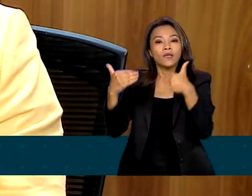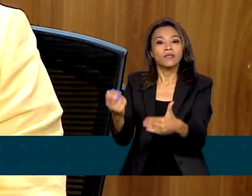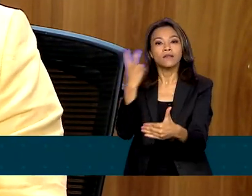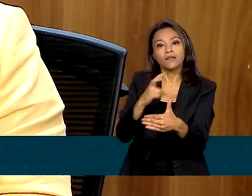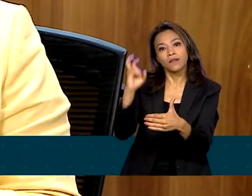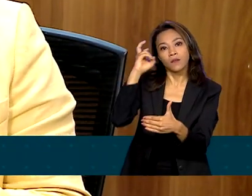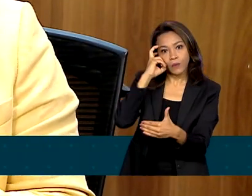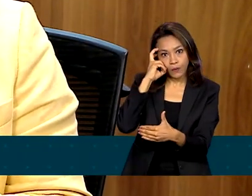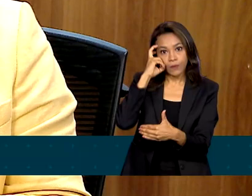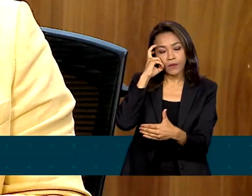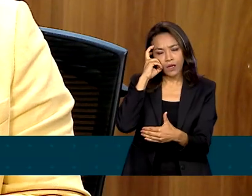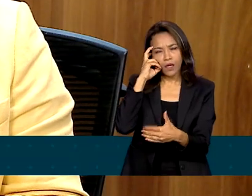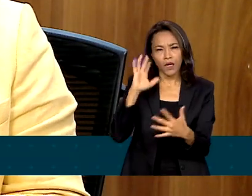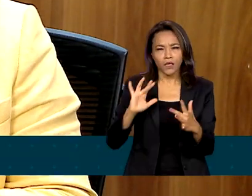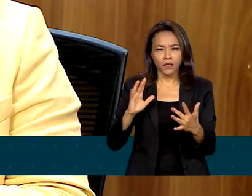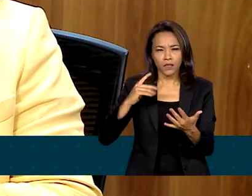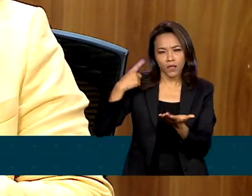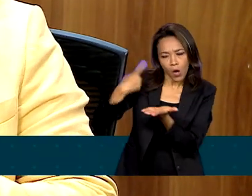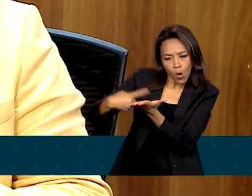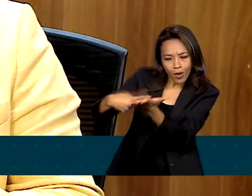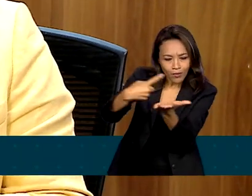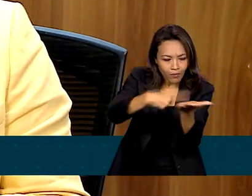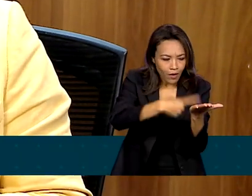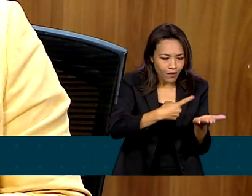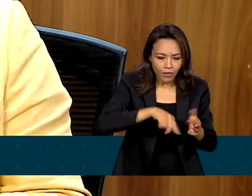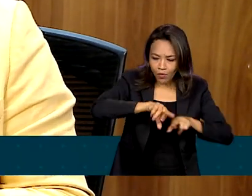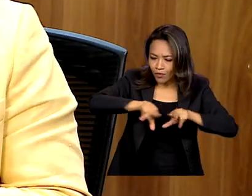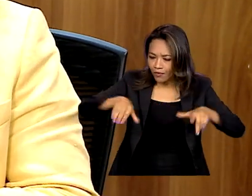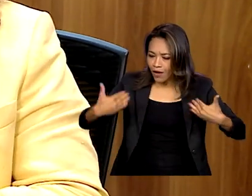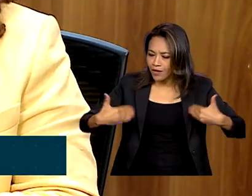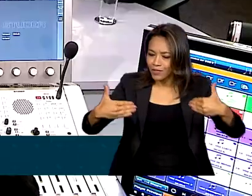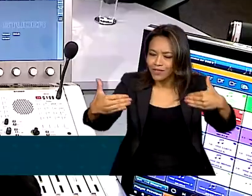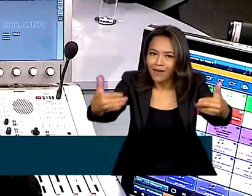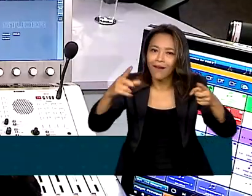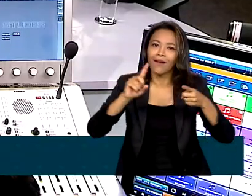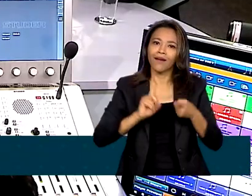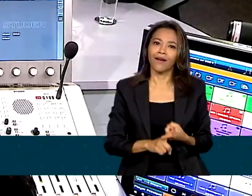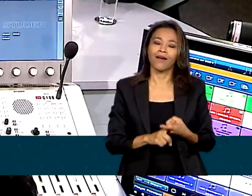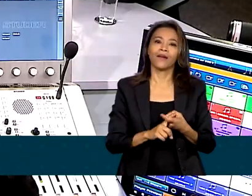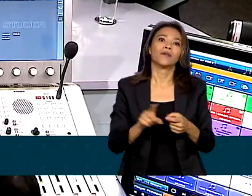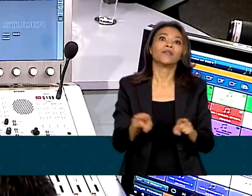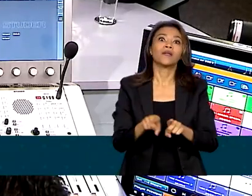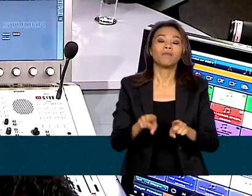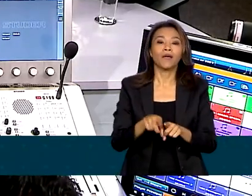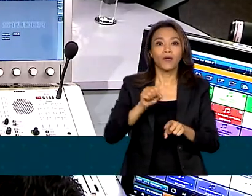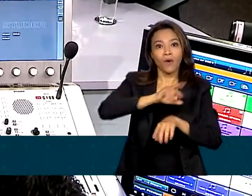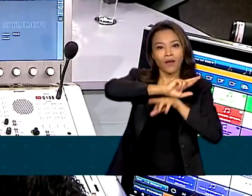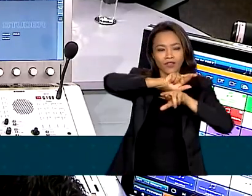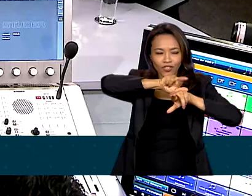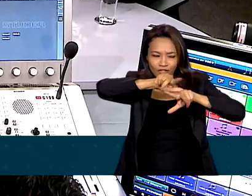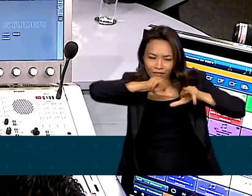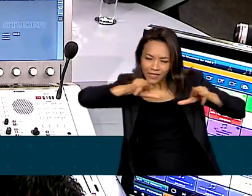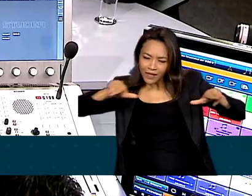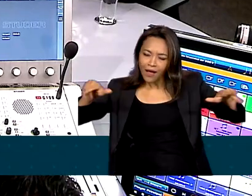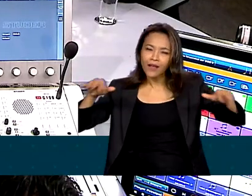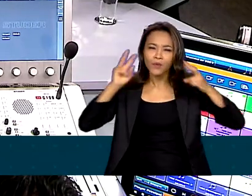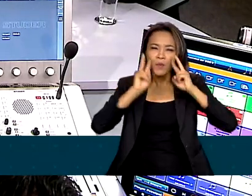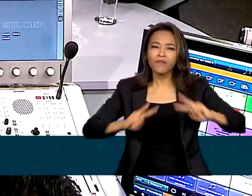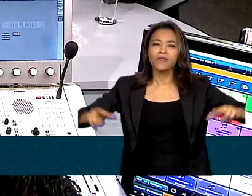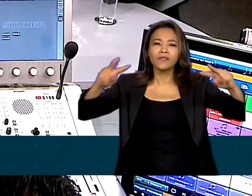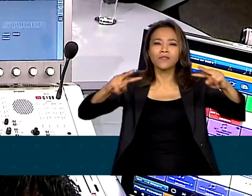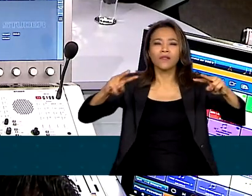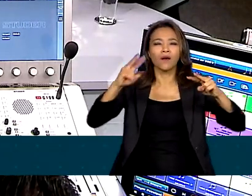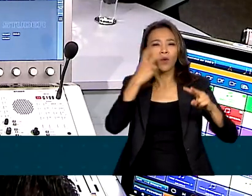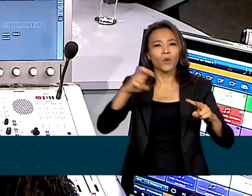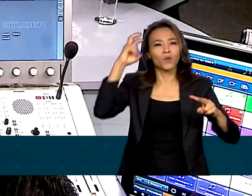transversalidades, da questão da diversidade, da questão de uma visão cultural mais ampla que está dentro